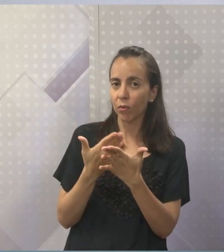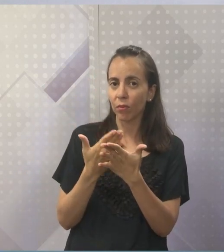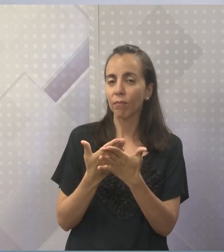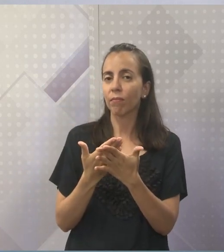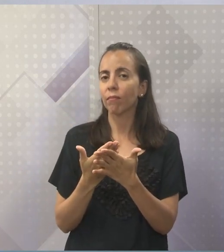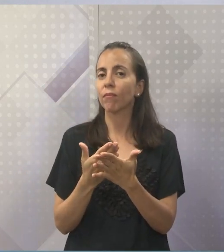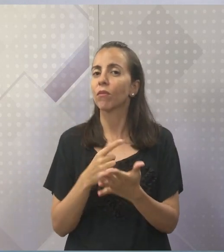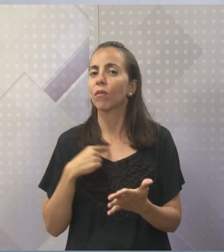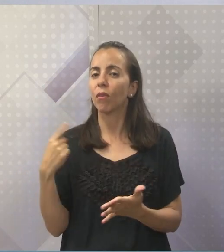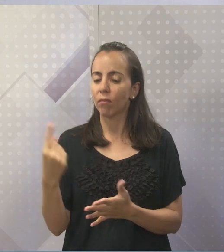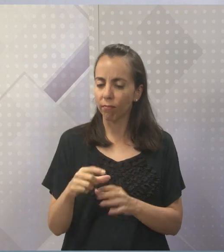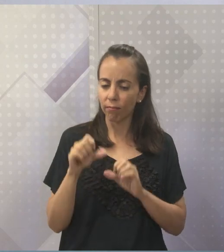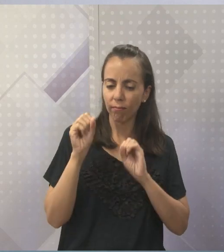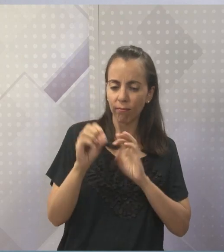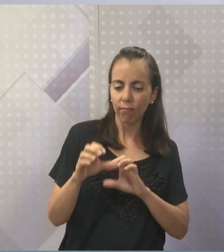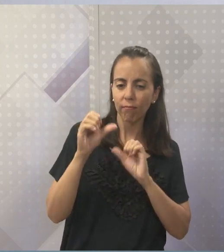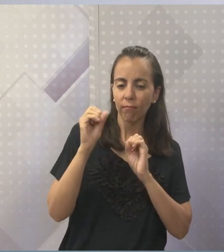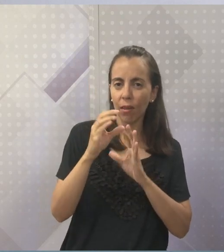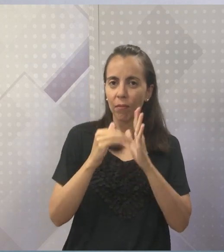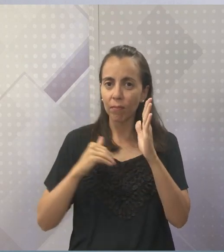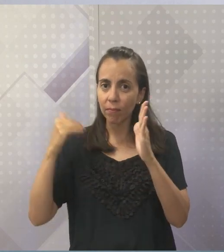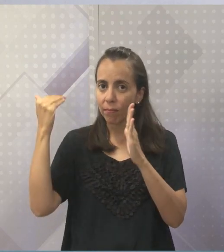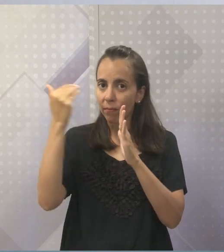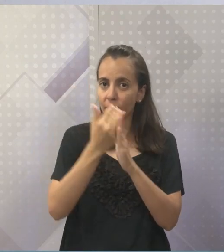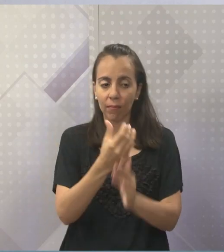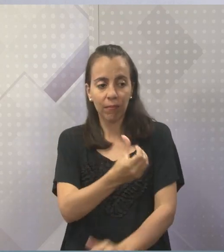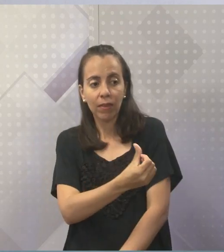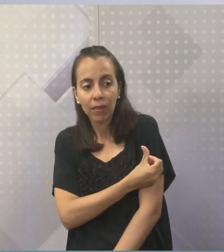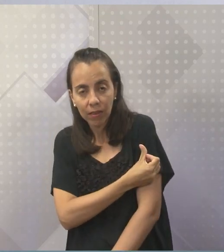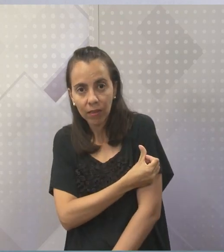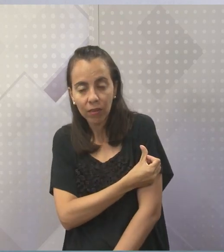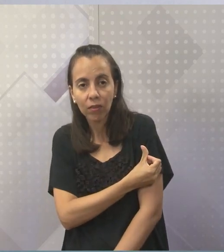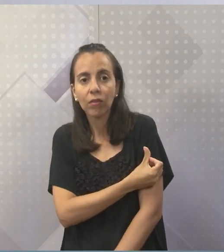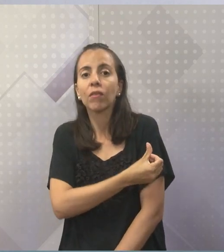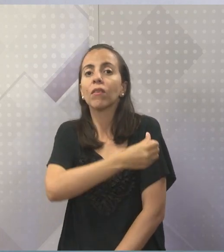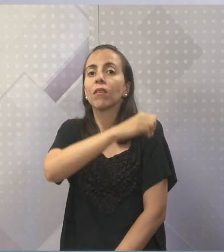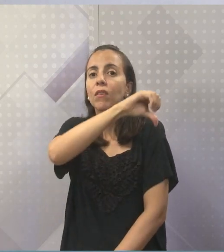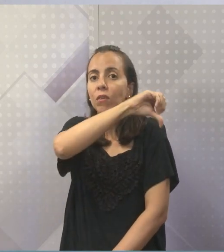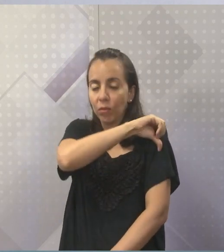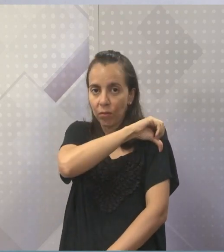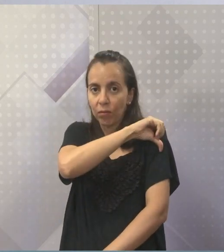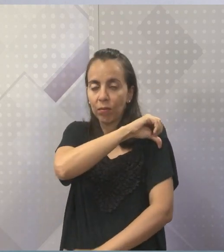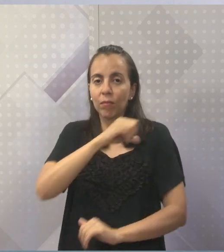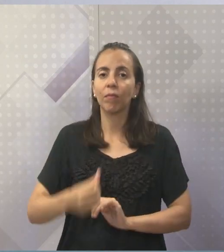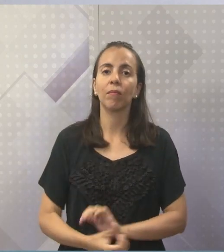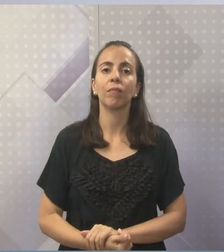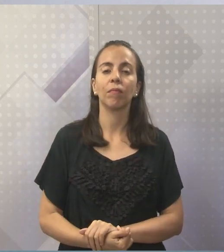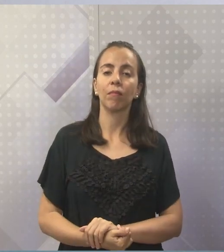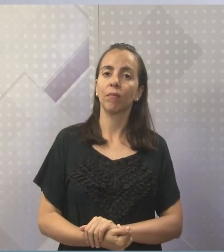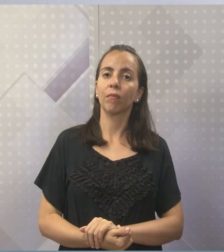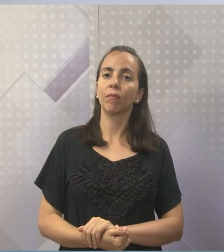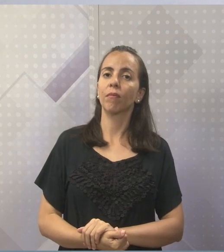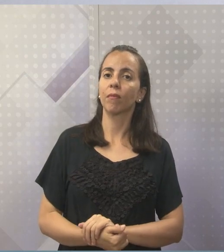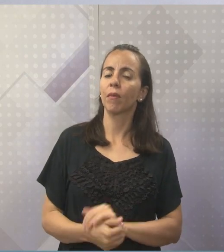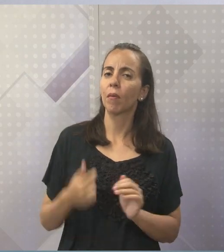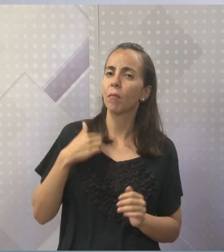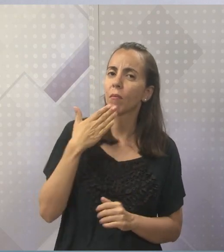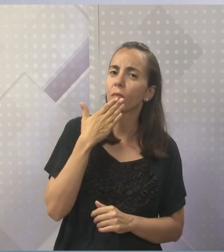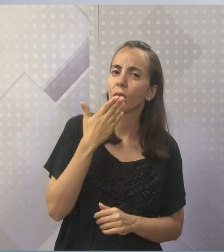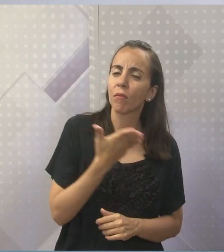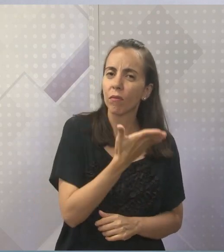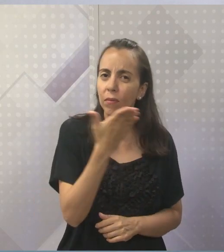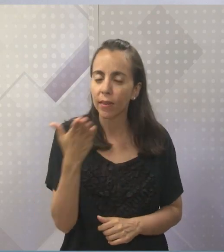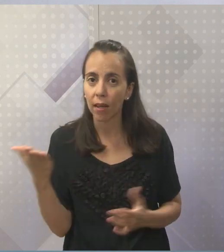dar um aulão para o sexto e o nono ano, certo? E eu gostaria que vocês aí de casa